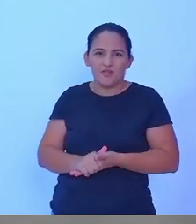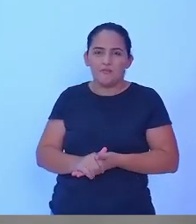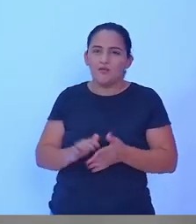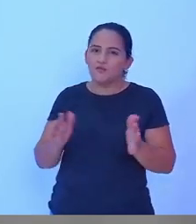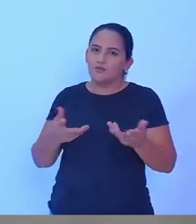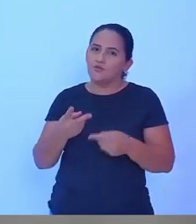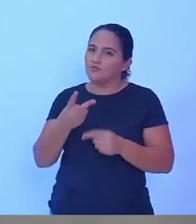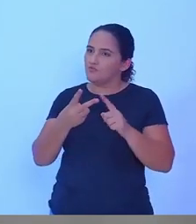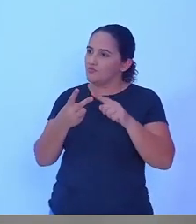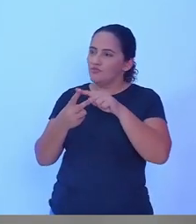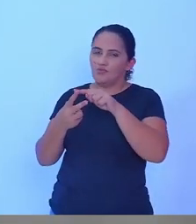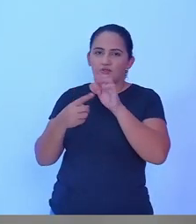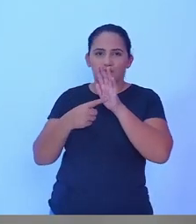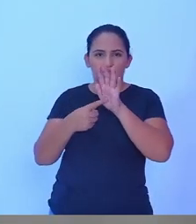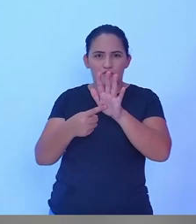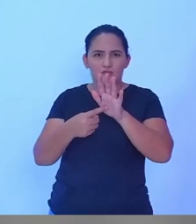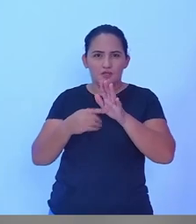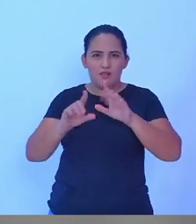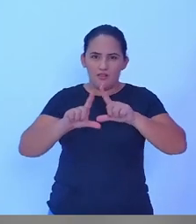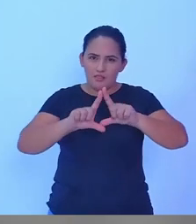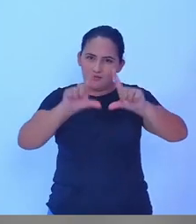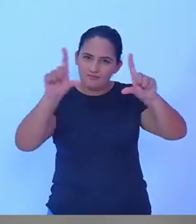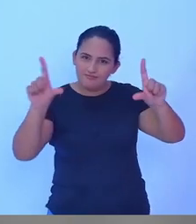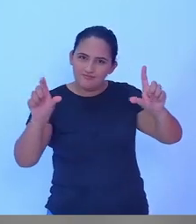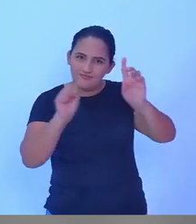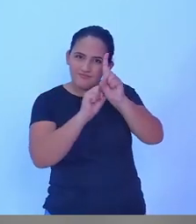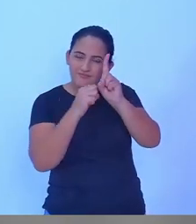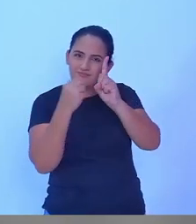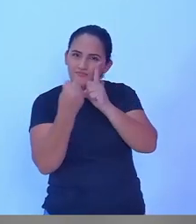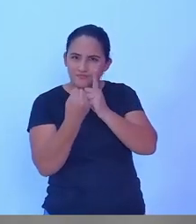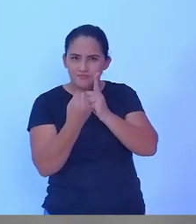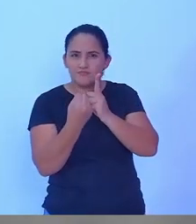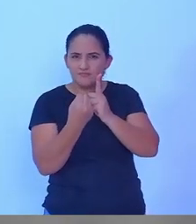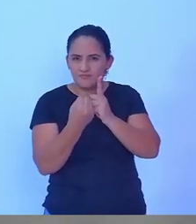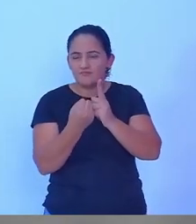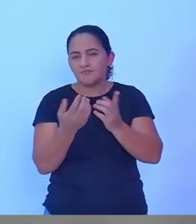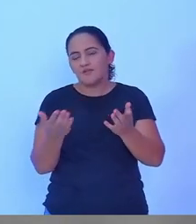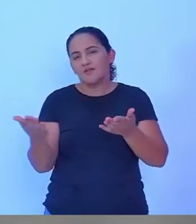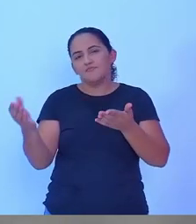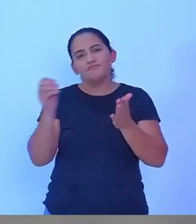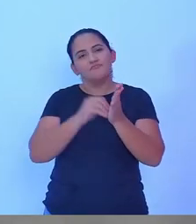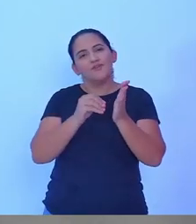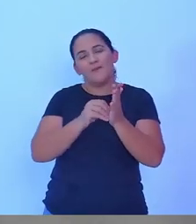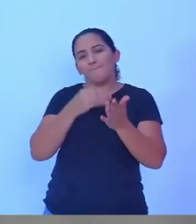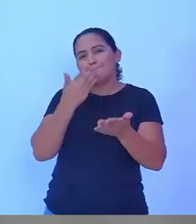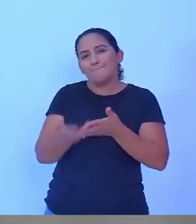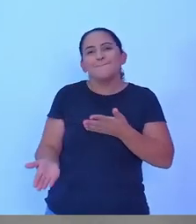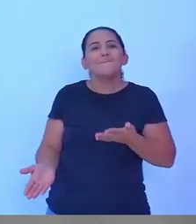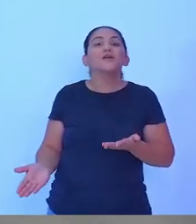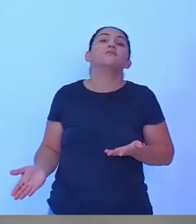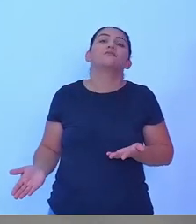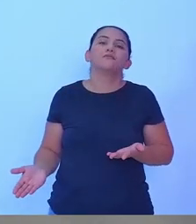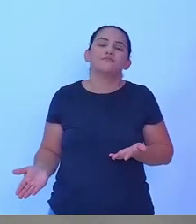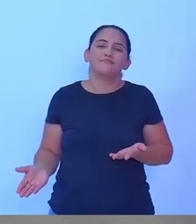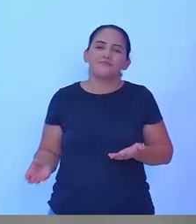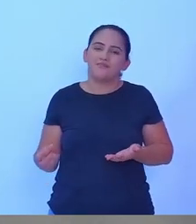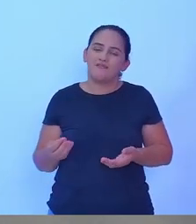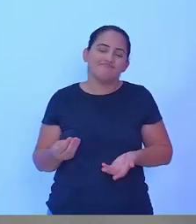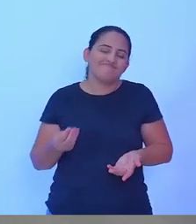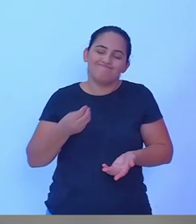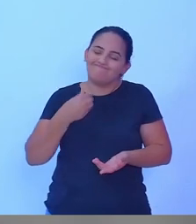sociedade, mostrando a cara para a sociedade. Quem não veio, perdeu, mas, vida que segue, né?